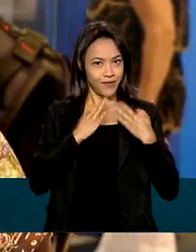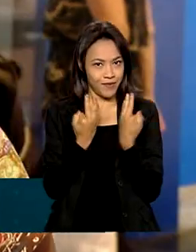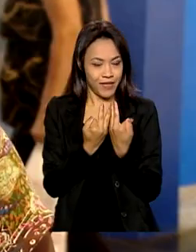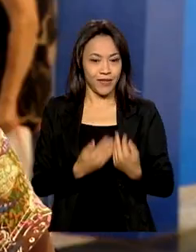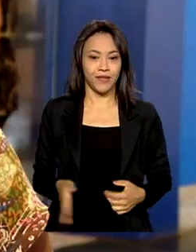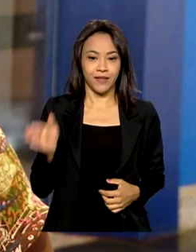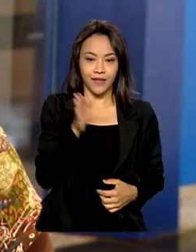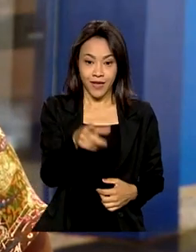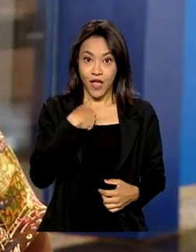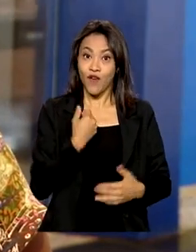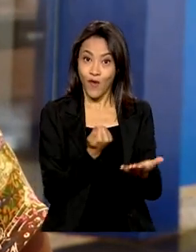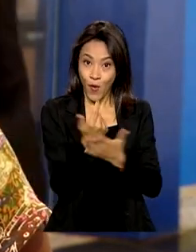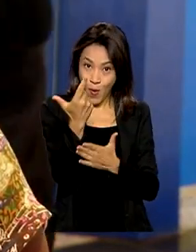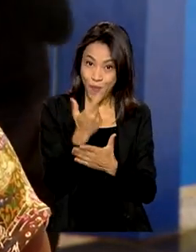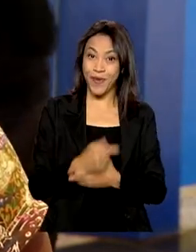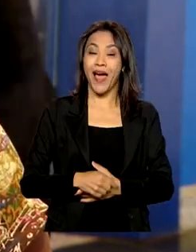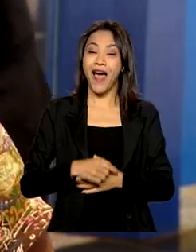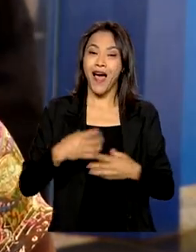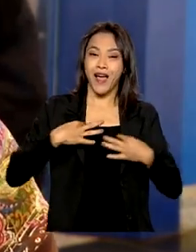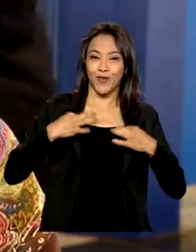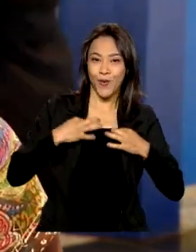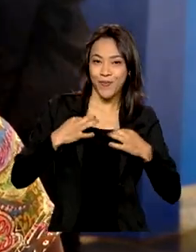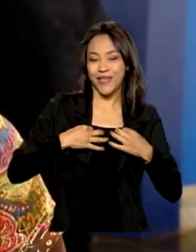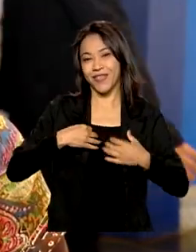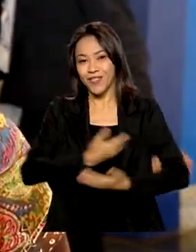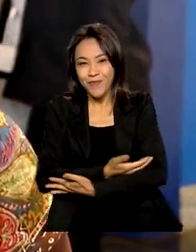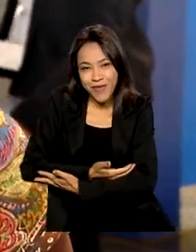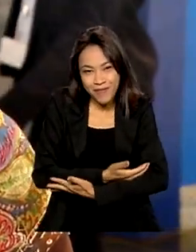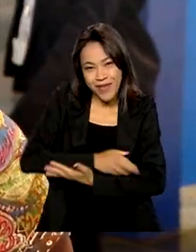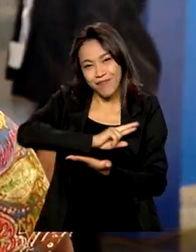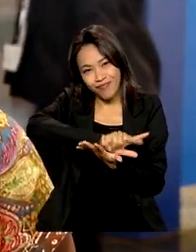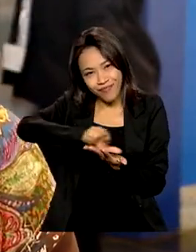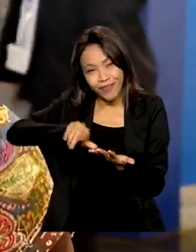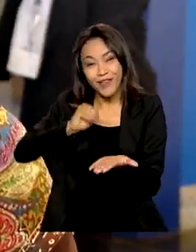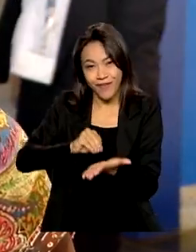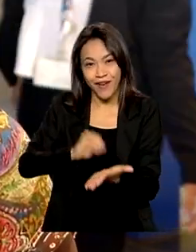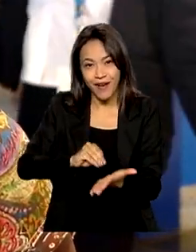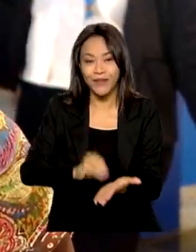comprar o restante do Chobal, que ainda faltam algumas coisas, Aí saindo aqui eu já vou comprar.